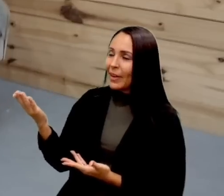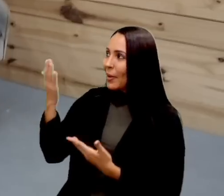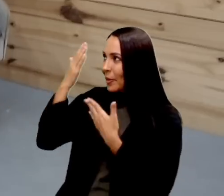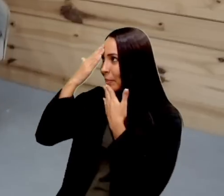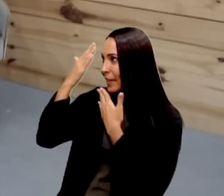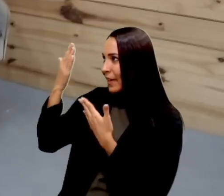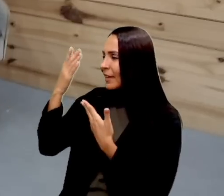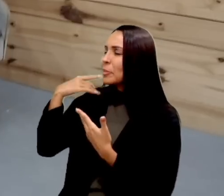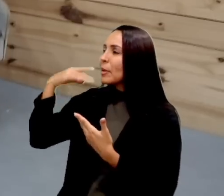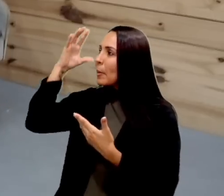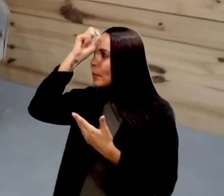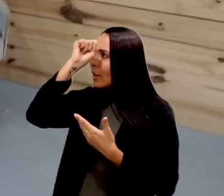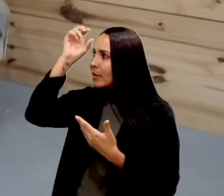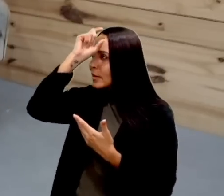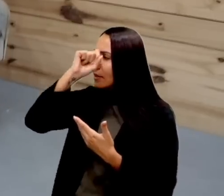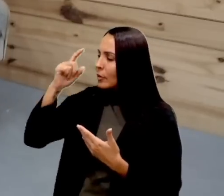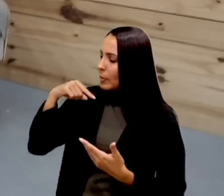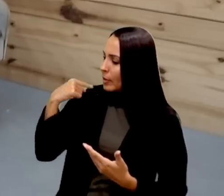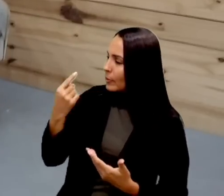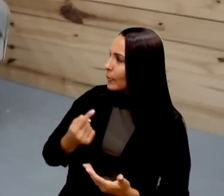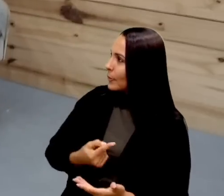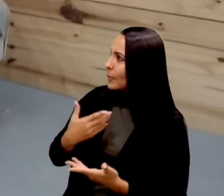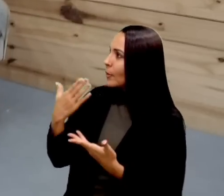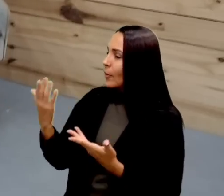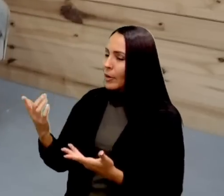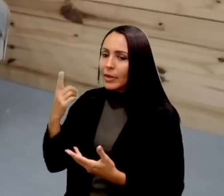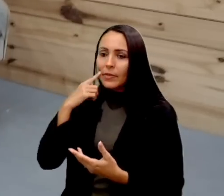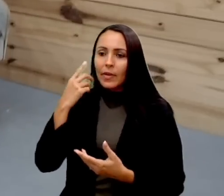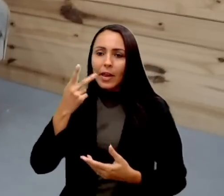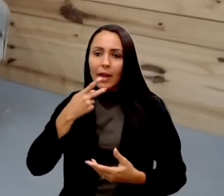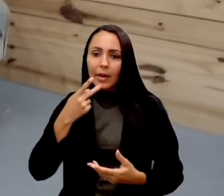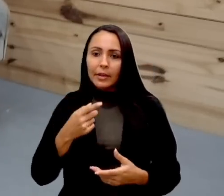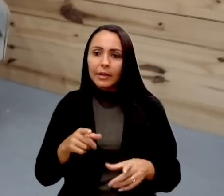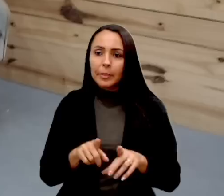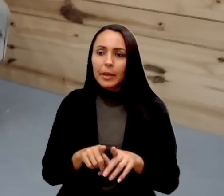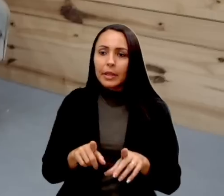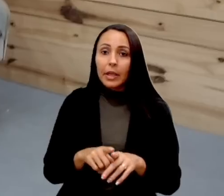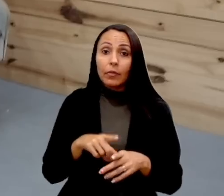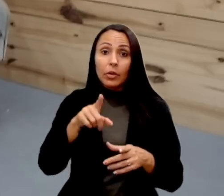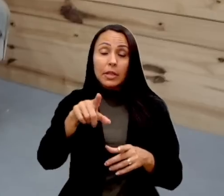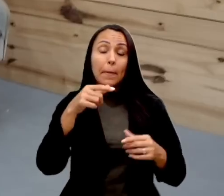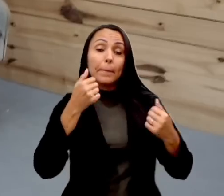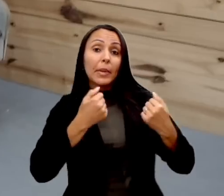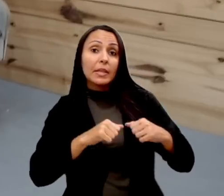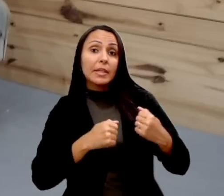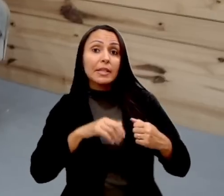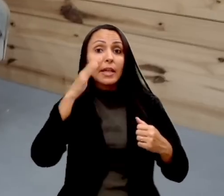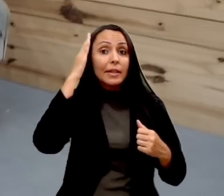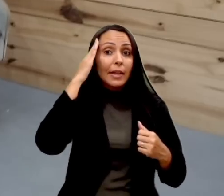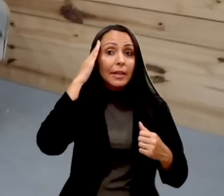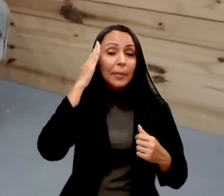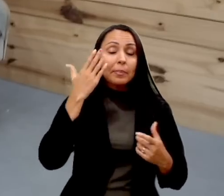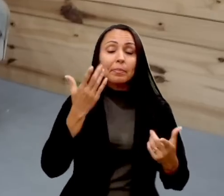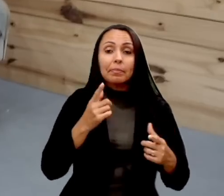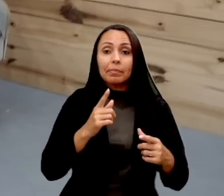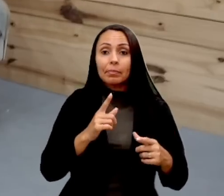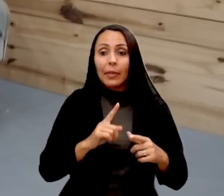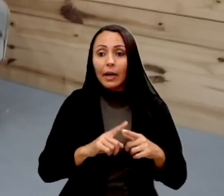aprendizado para todos nós, é uma forma de dizer para você, navegante, que você precisa entender mais sobre isso. Então,